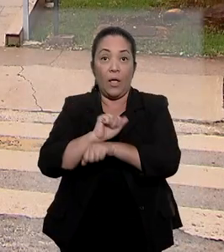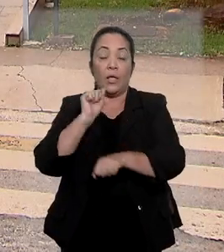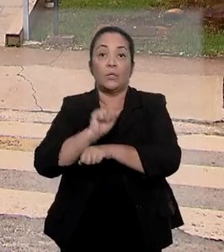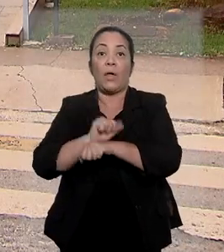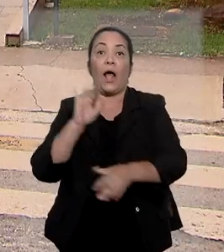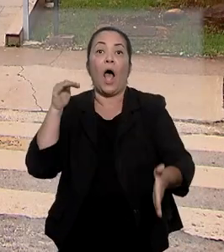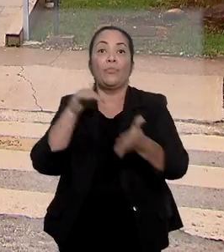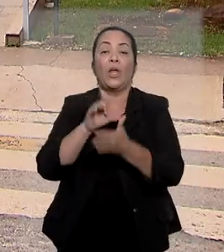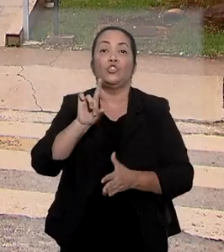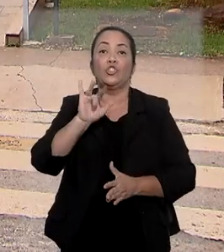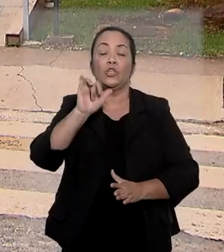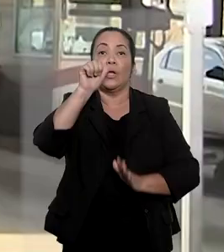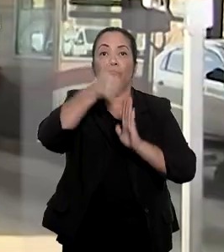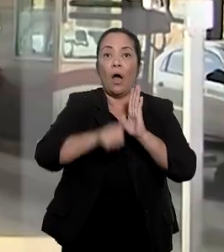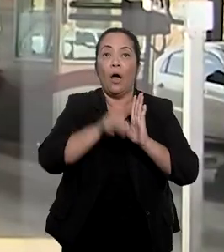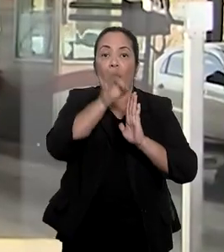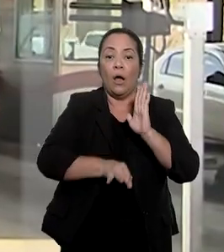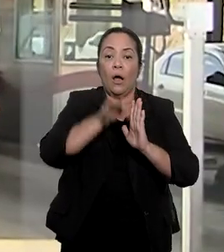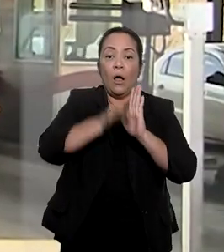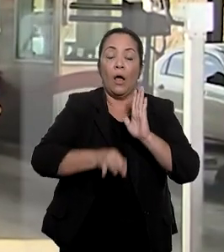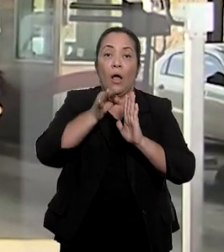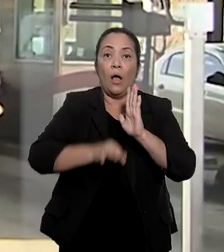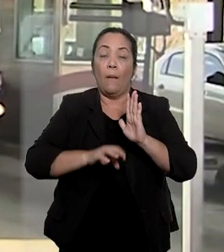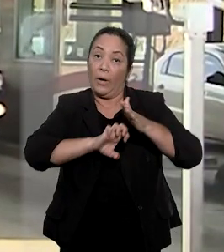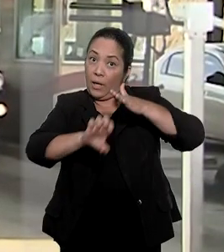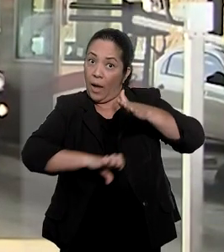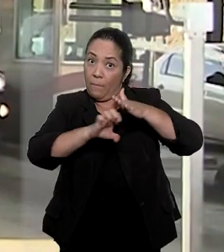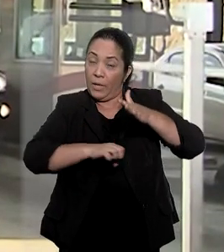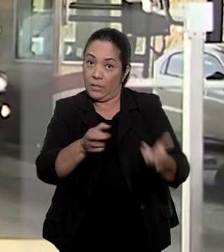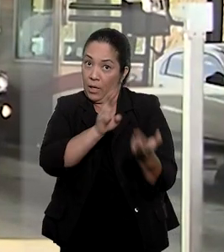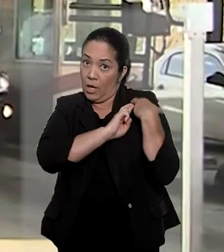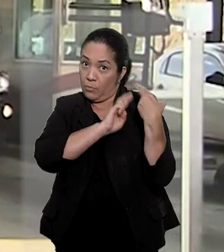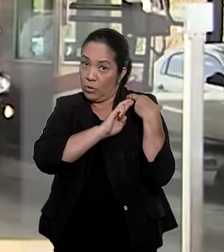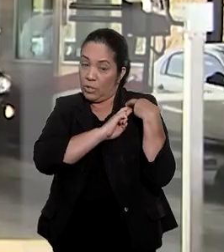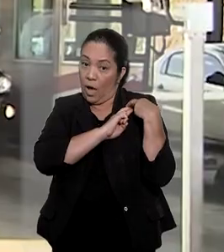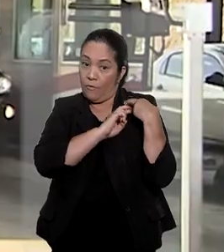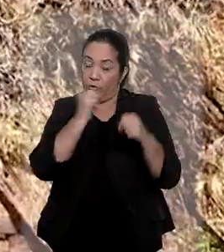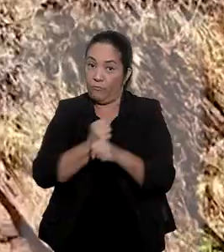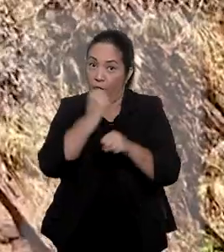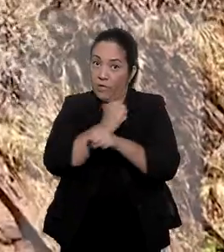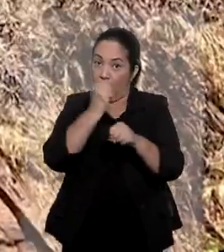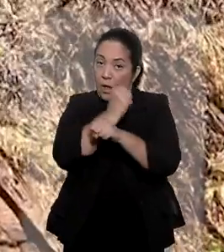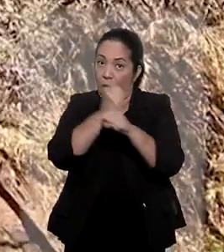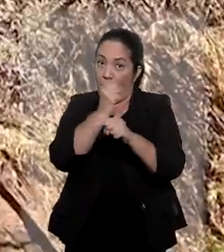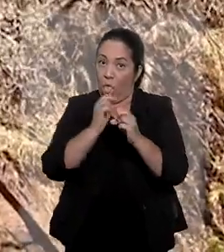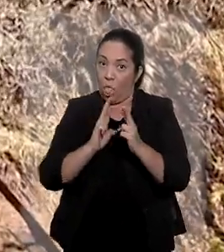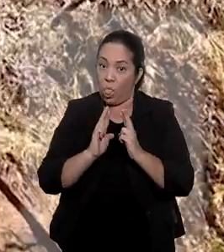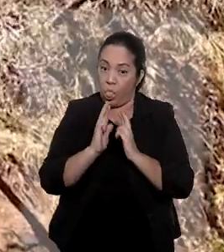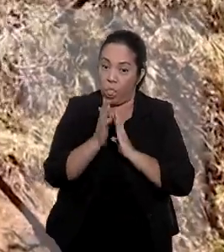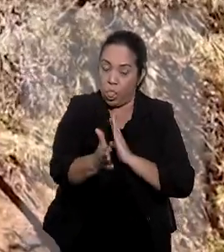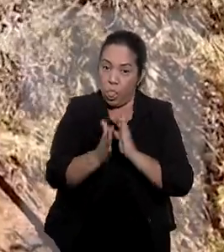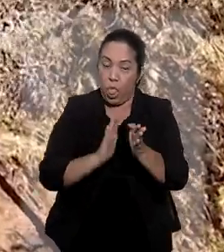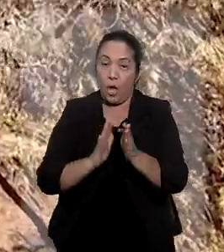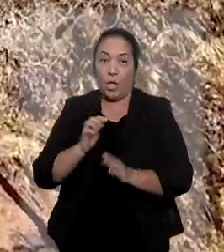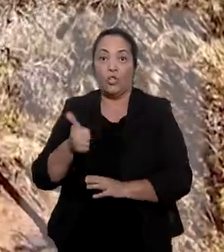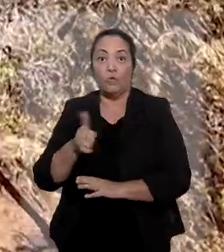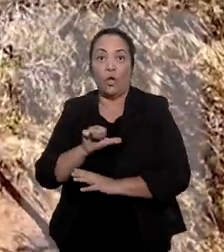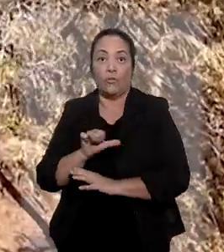julgamento definitivo do processo em que a CONSER, concessionária responsável pelo trecho desde 1996,